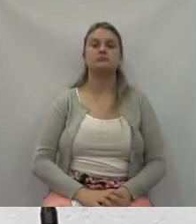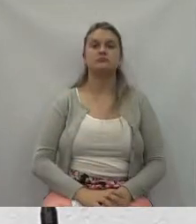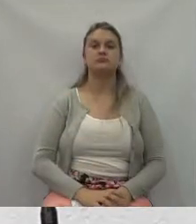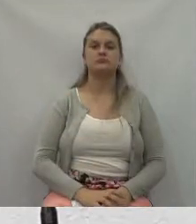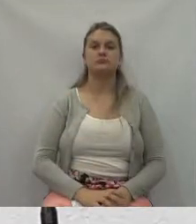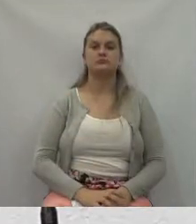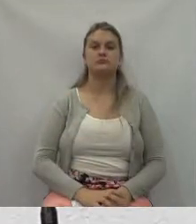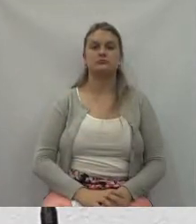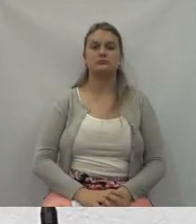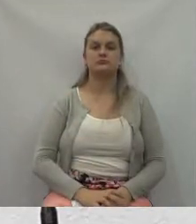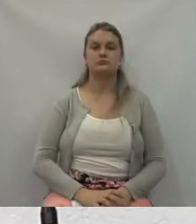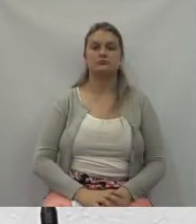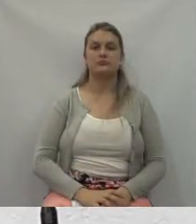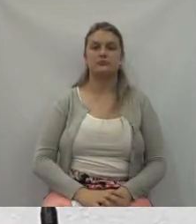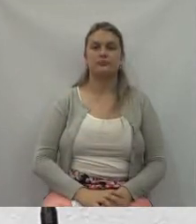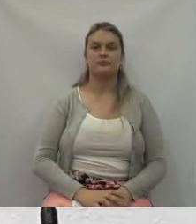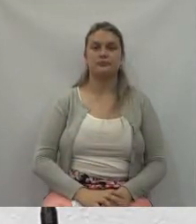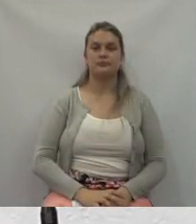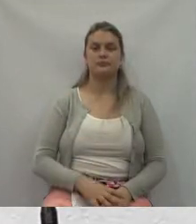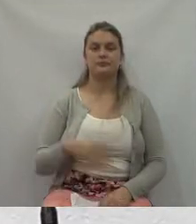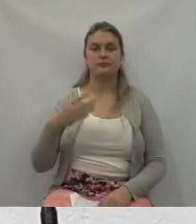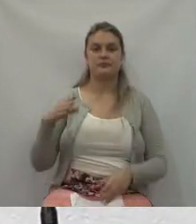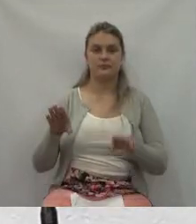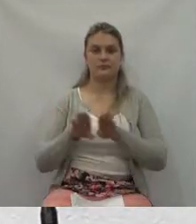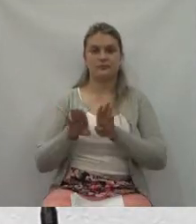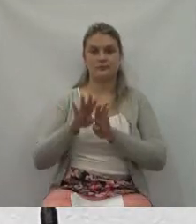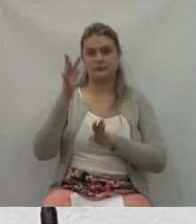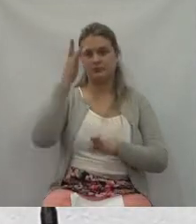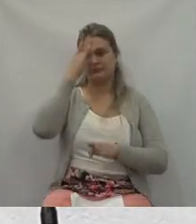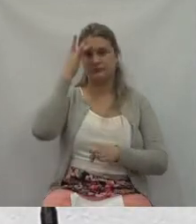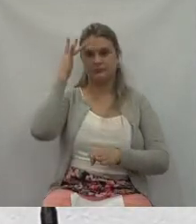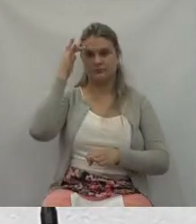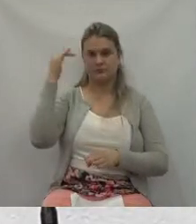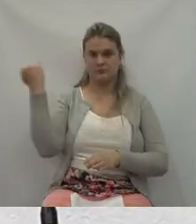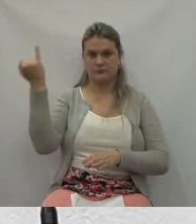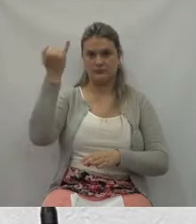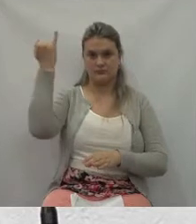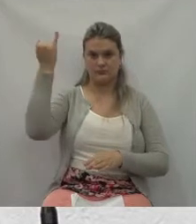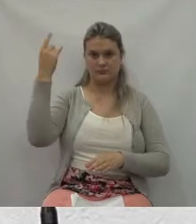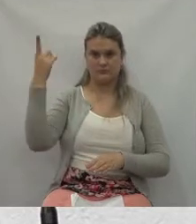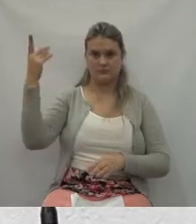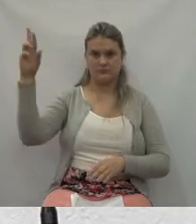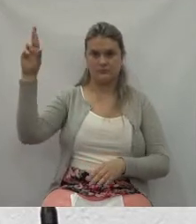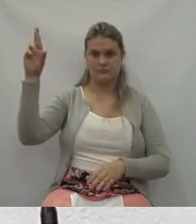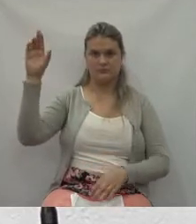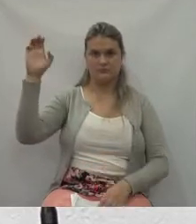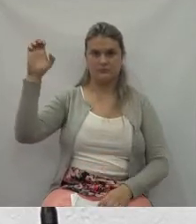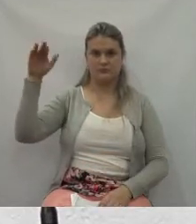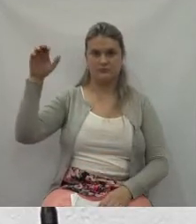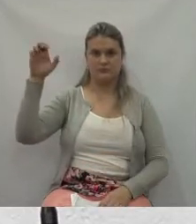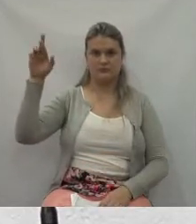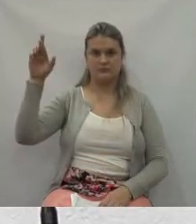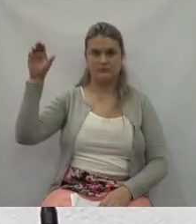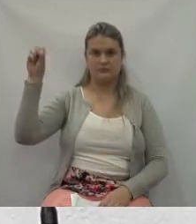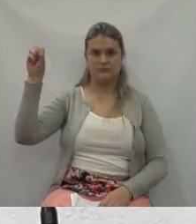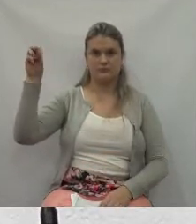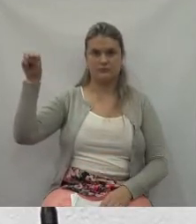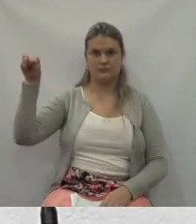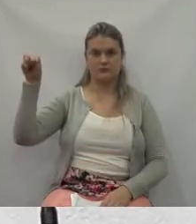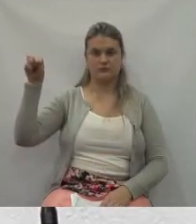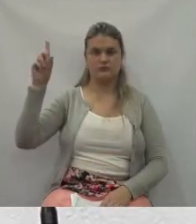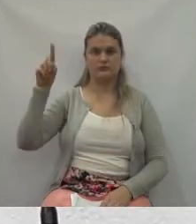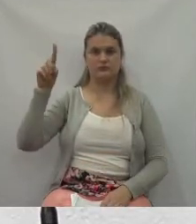Excelentíssimo, senhor doutor Emerson, magistrado desta comarca,